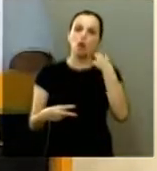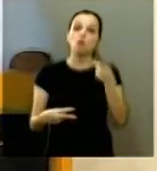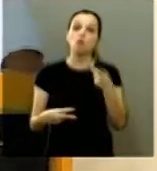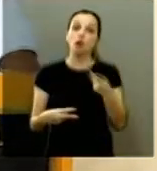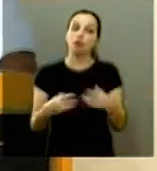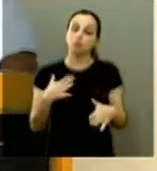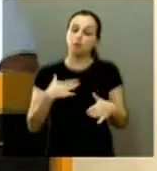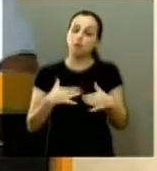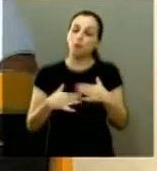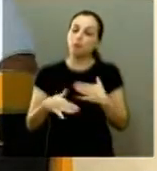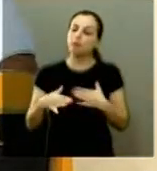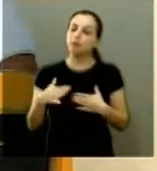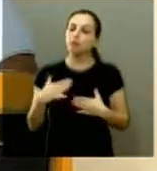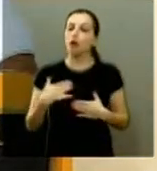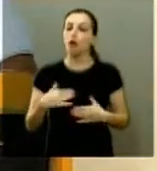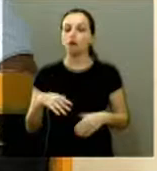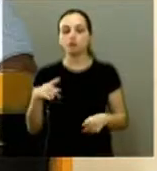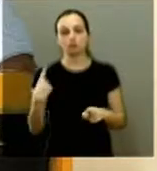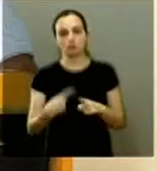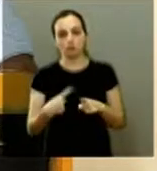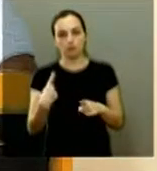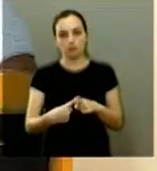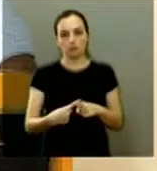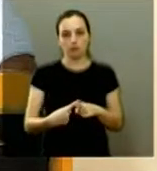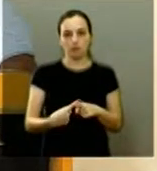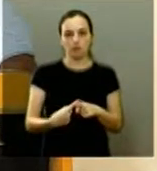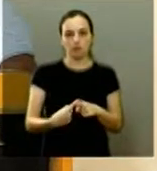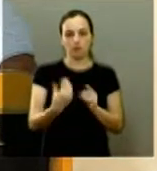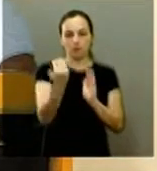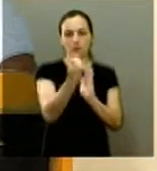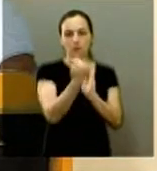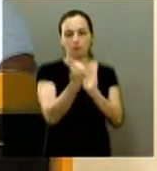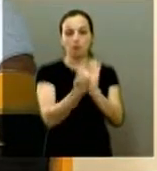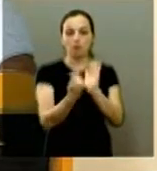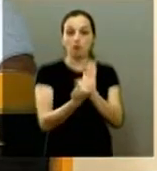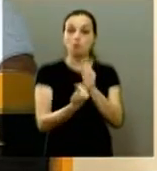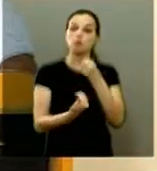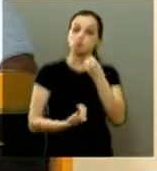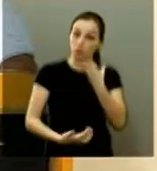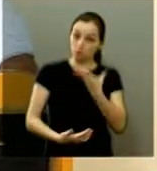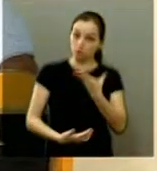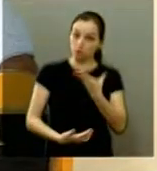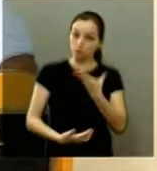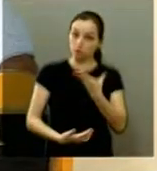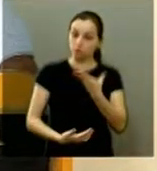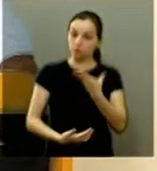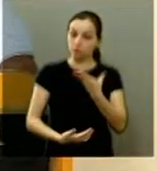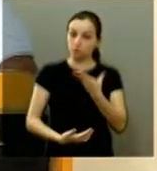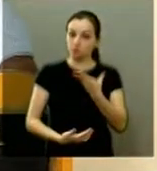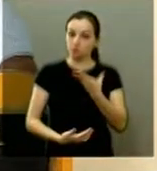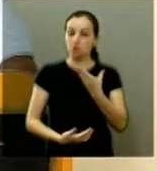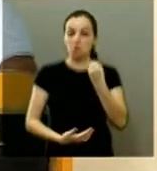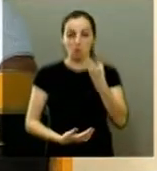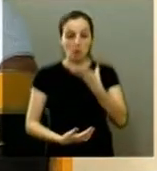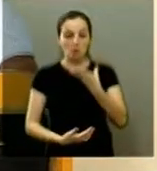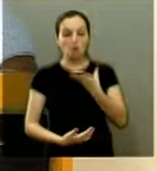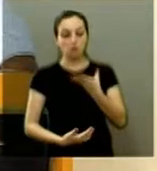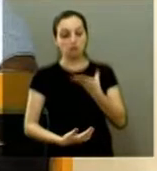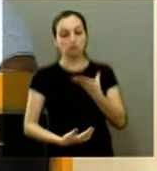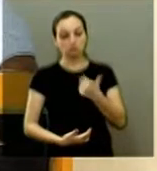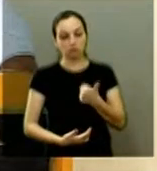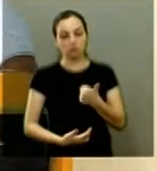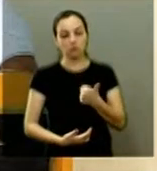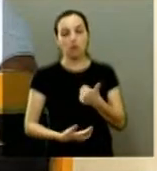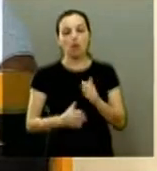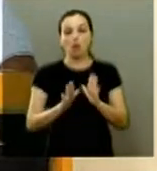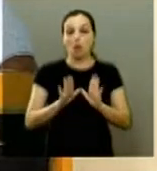para tomar cuidado porque o programa ele é bom não vou dizer que não seja bom mas a